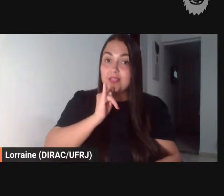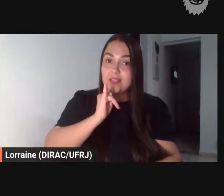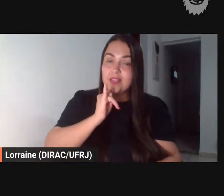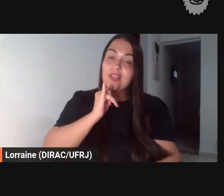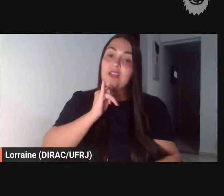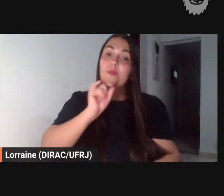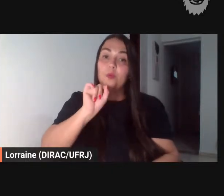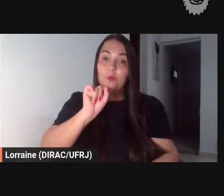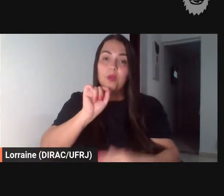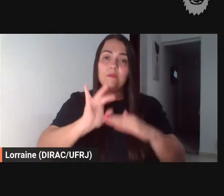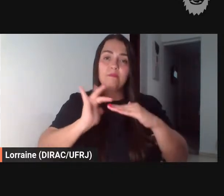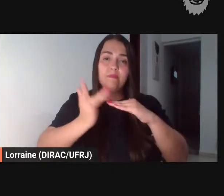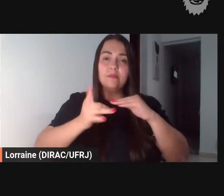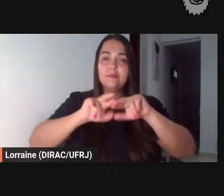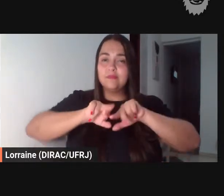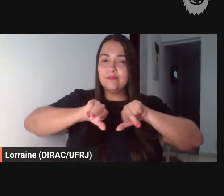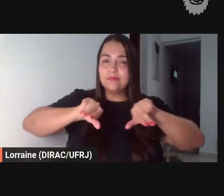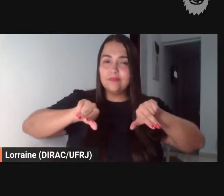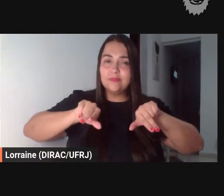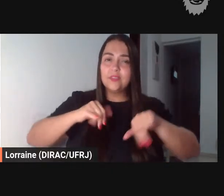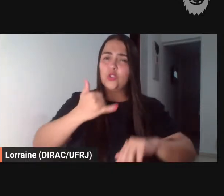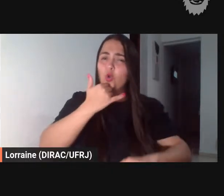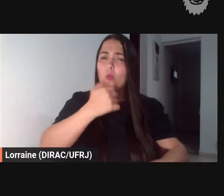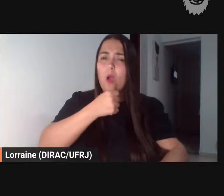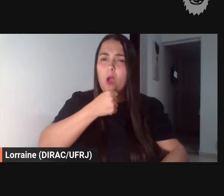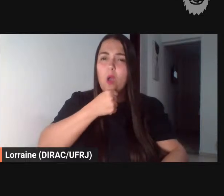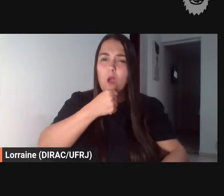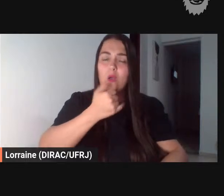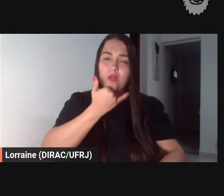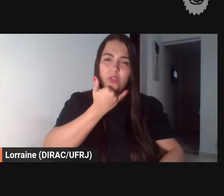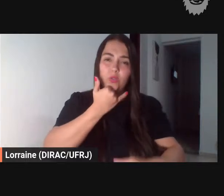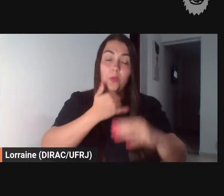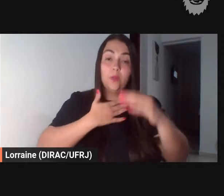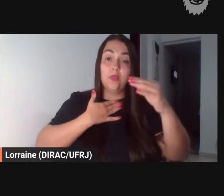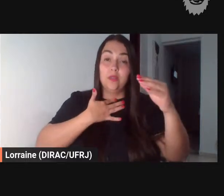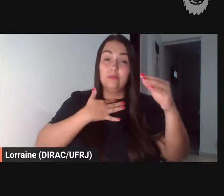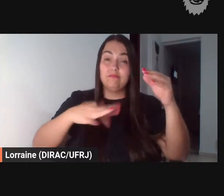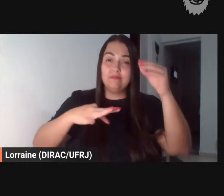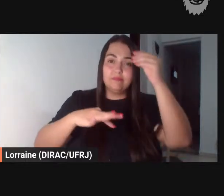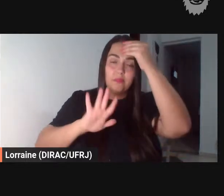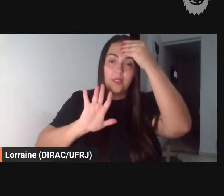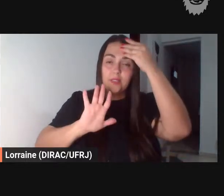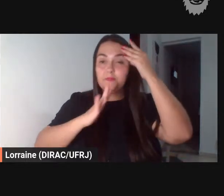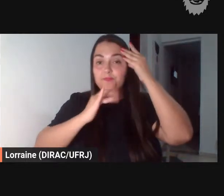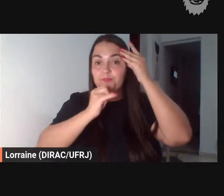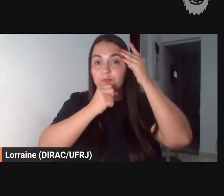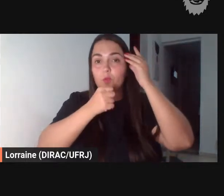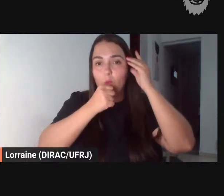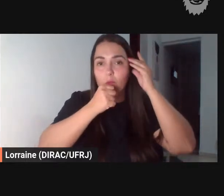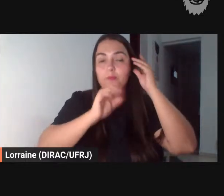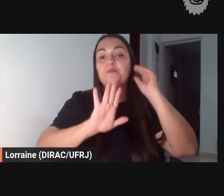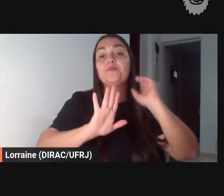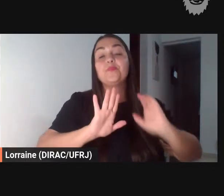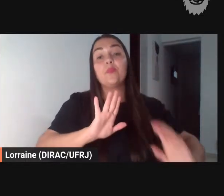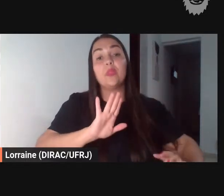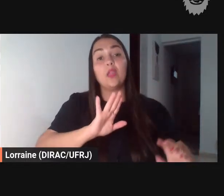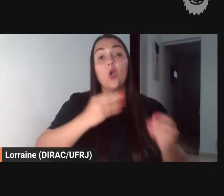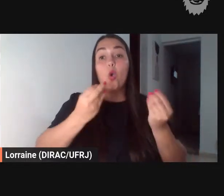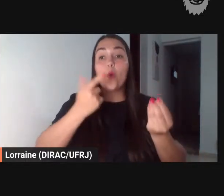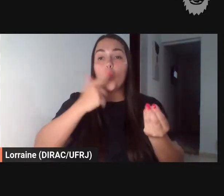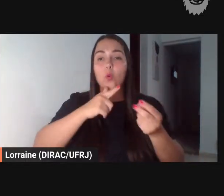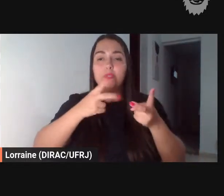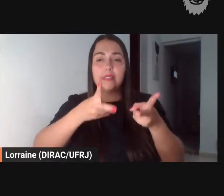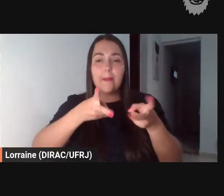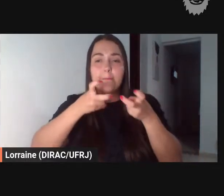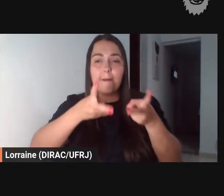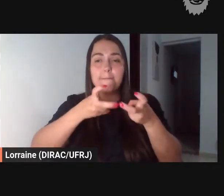né me desculpem eu engasguei aqui como que eles exploram né é muito com